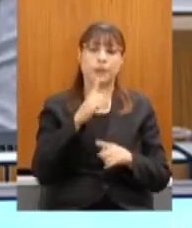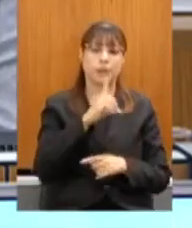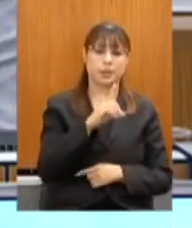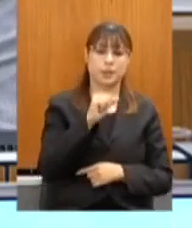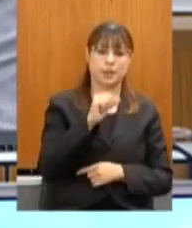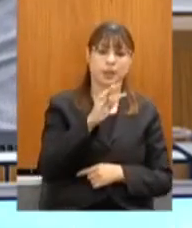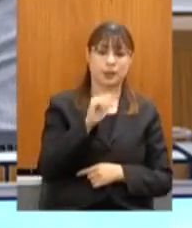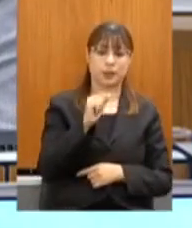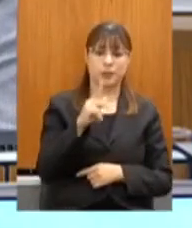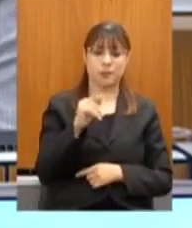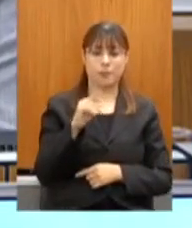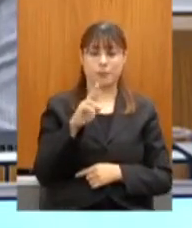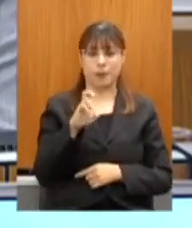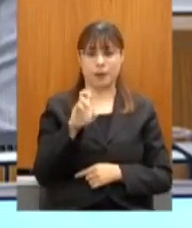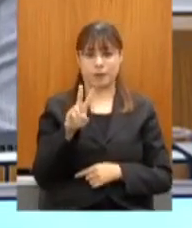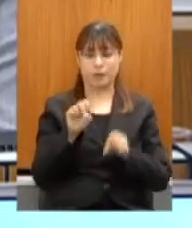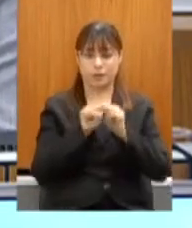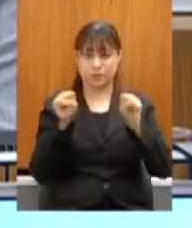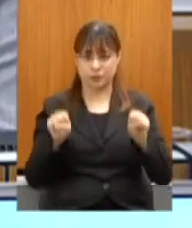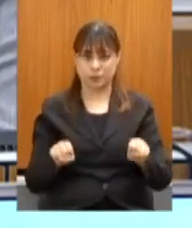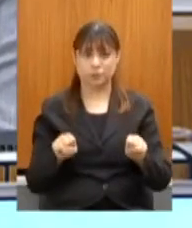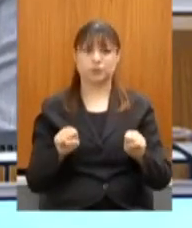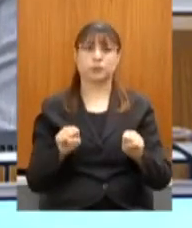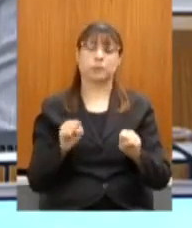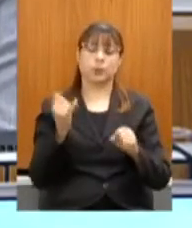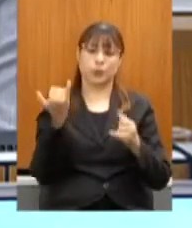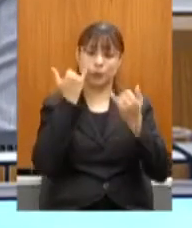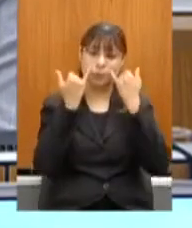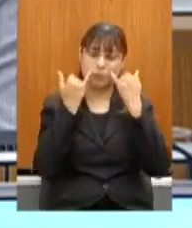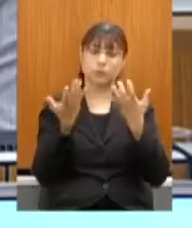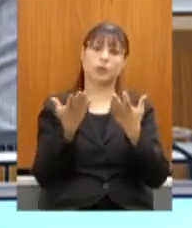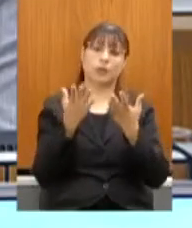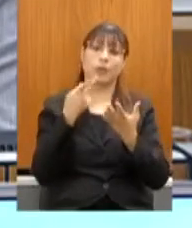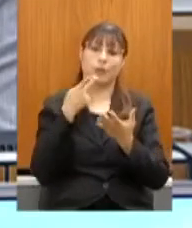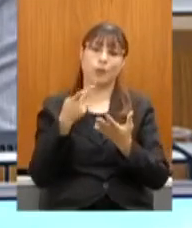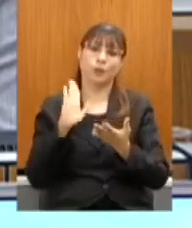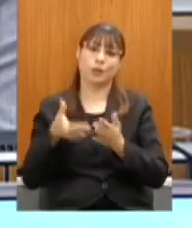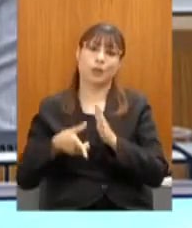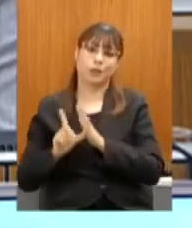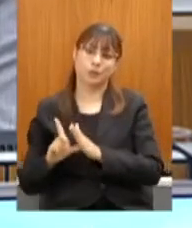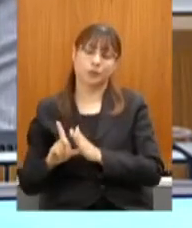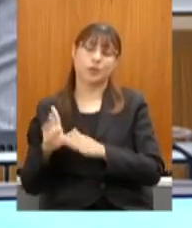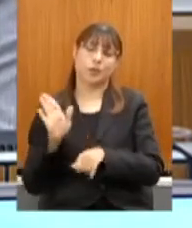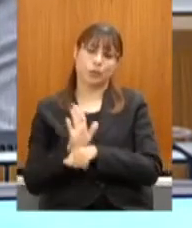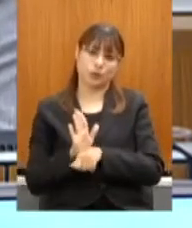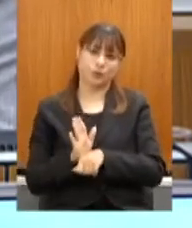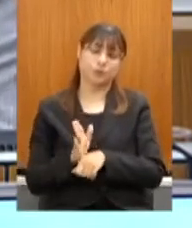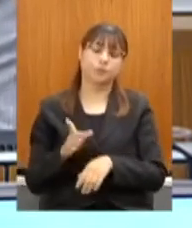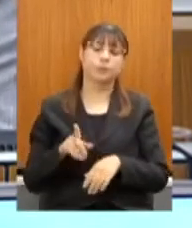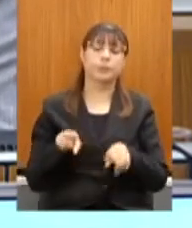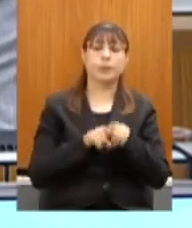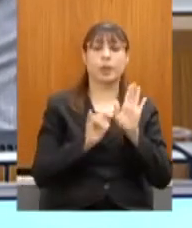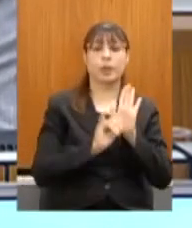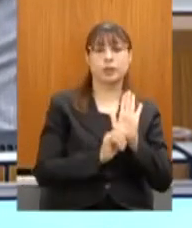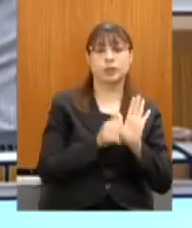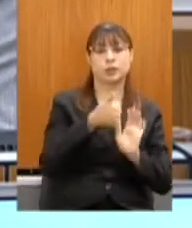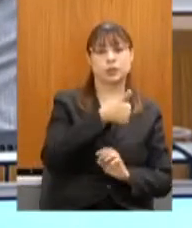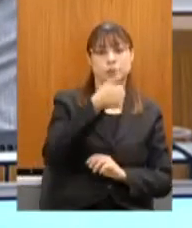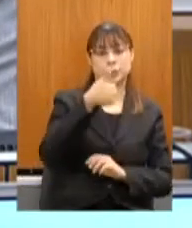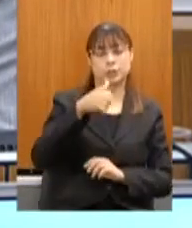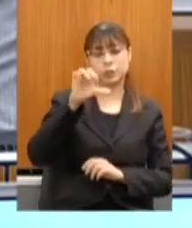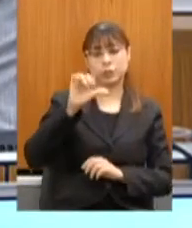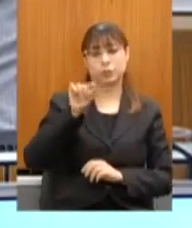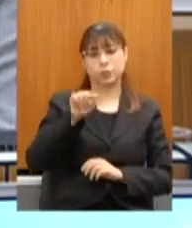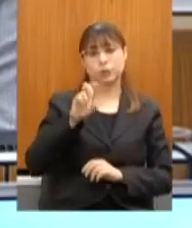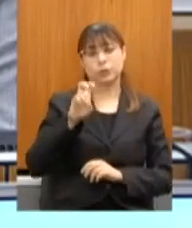cruzamento dos dados, informou que muitas das pessoas já haviam recebido. Os editais, 119.5 milhões de